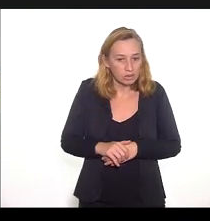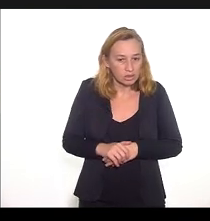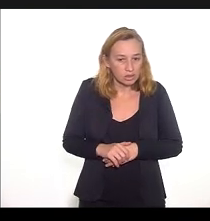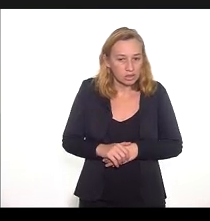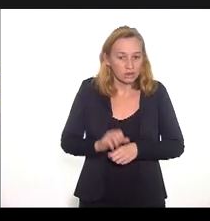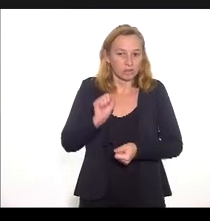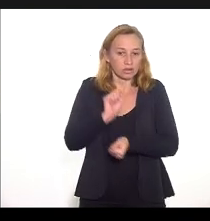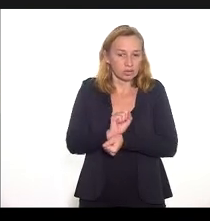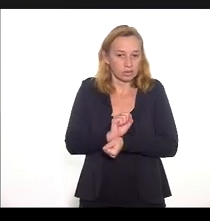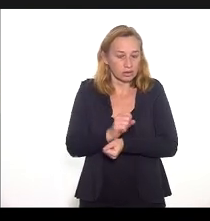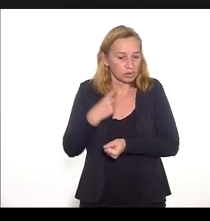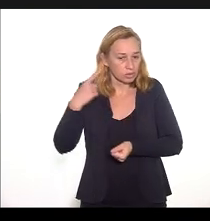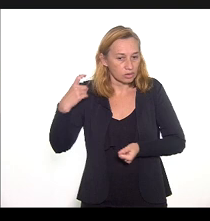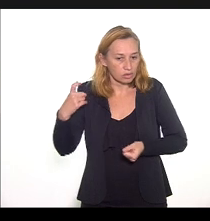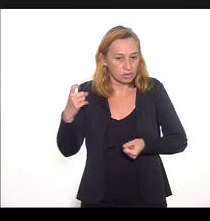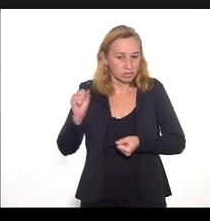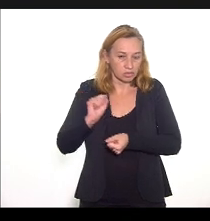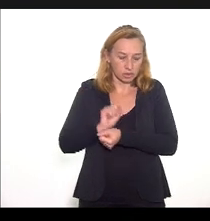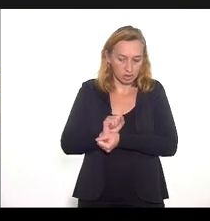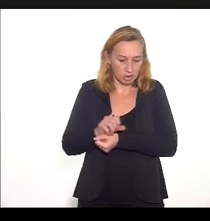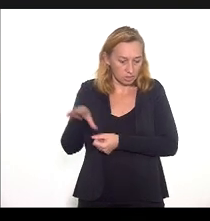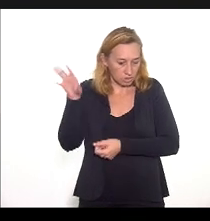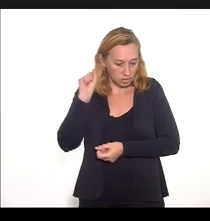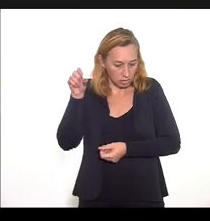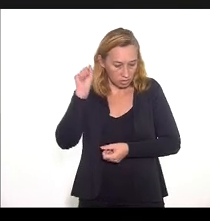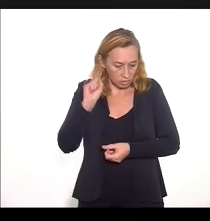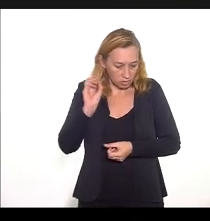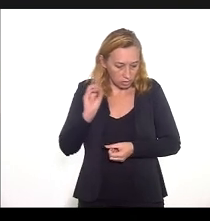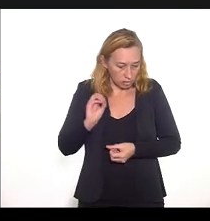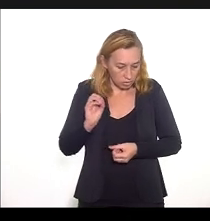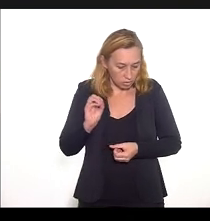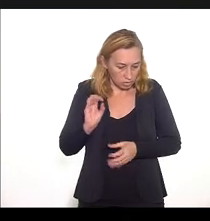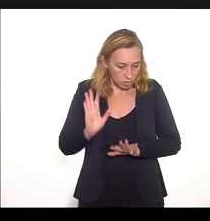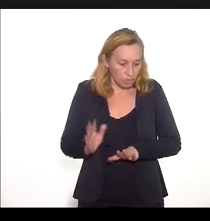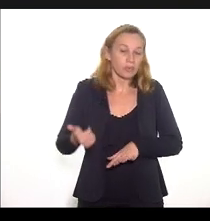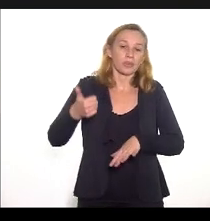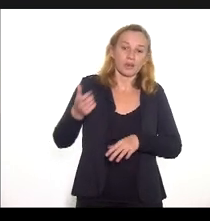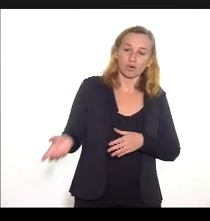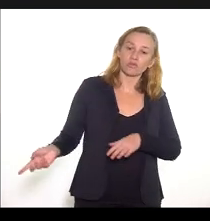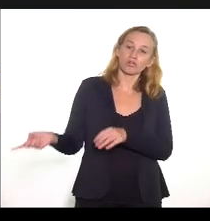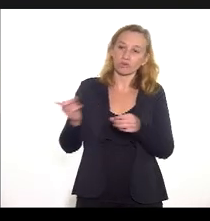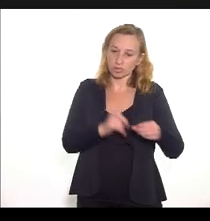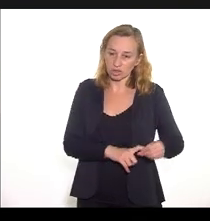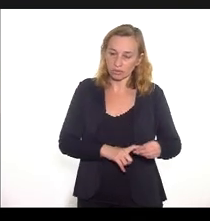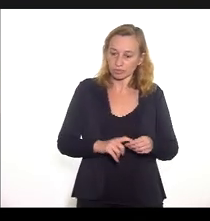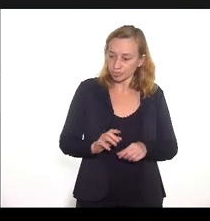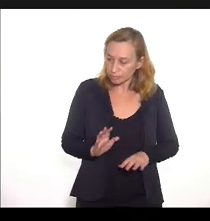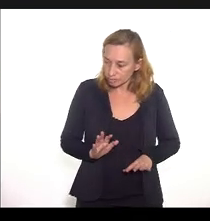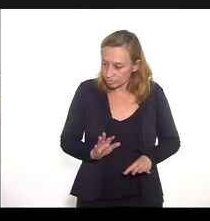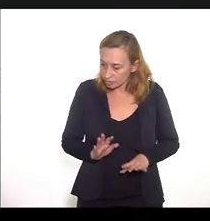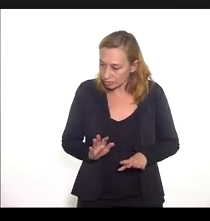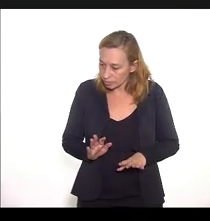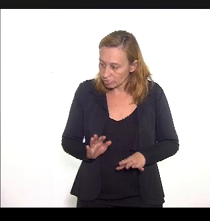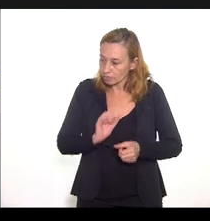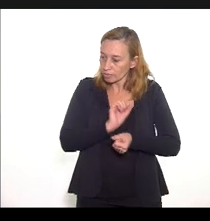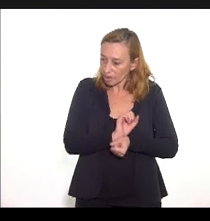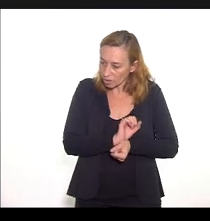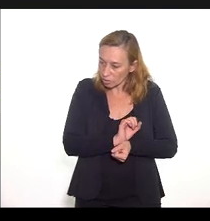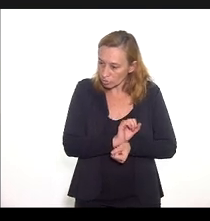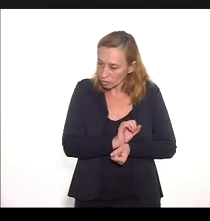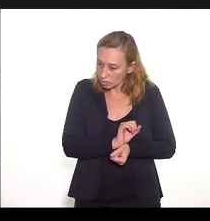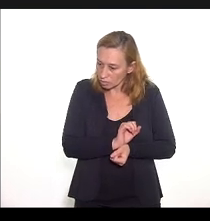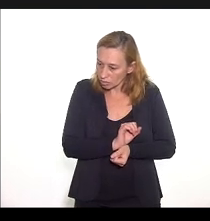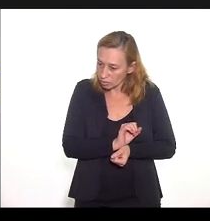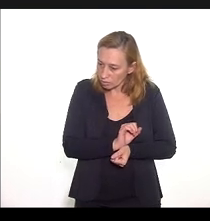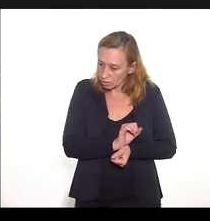O primeiro relatório detalhado do quadrimestre anterior tem por